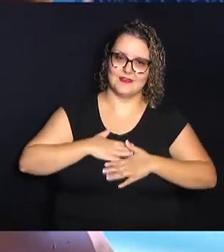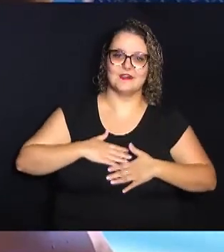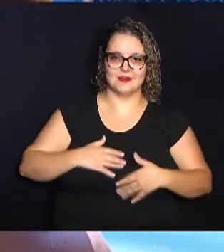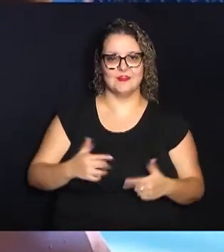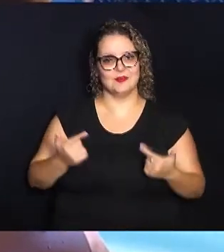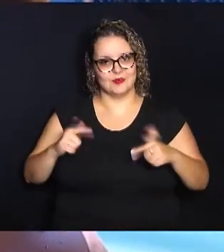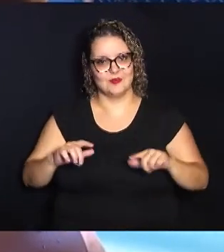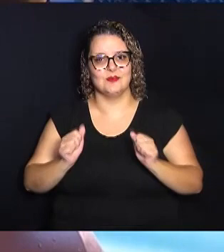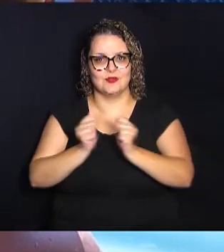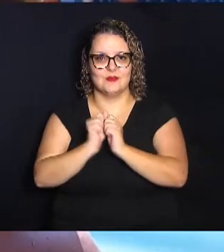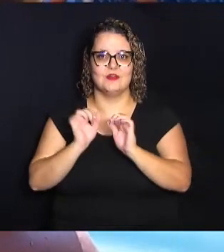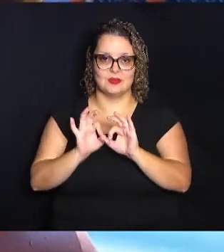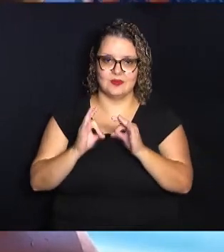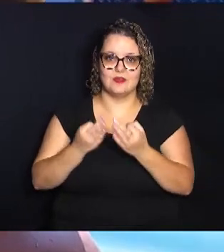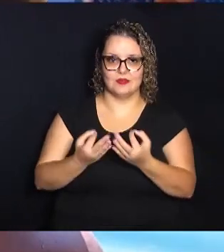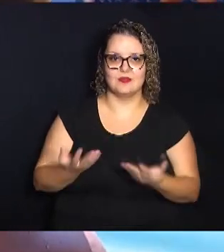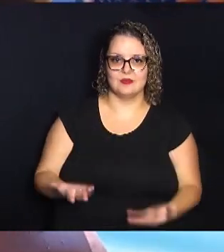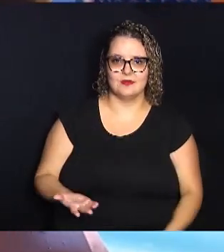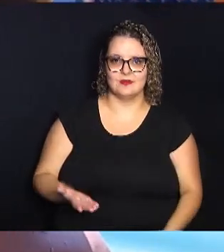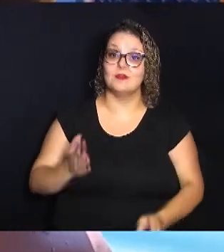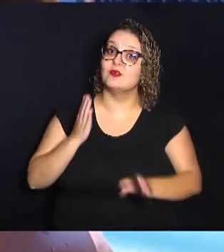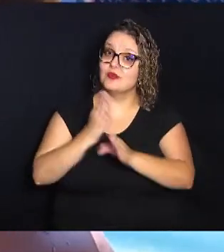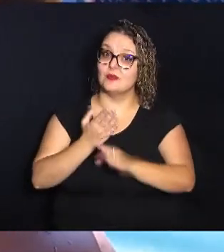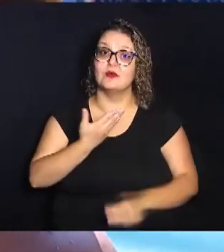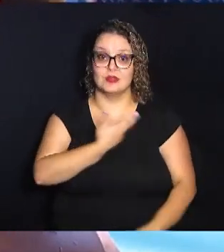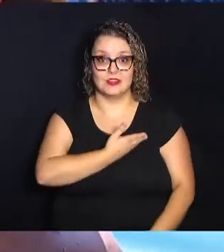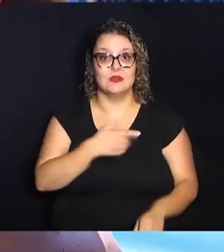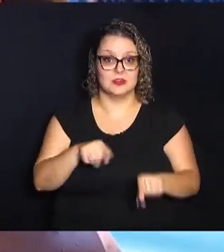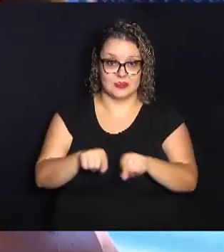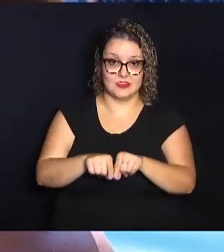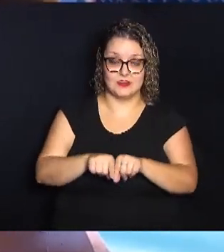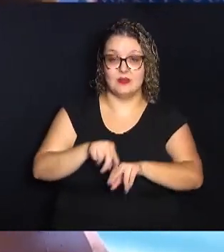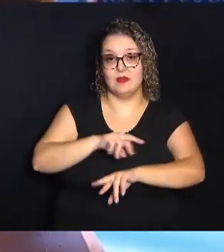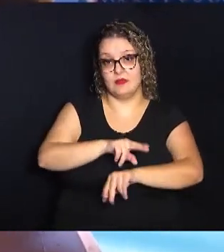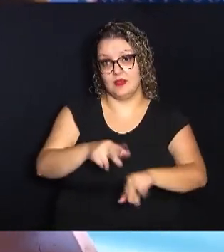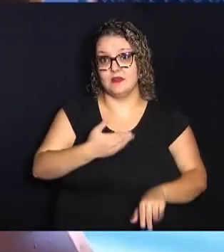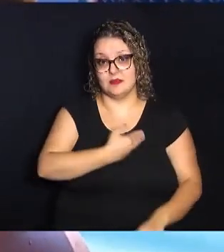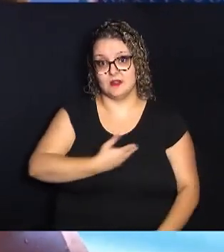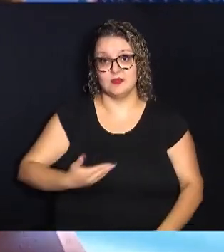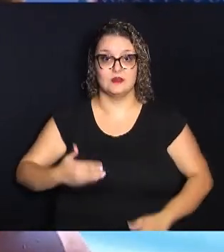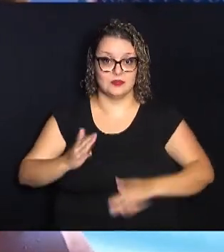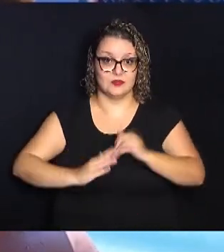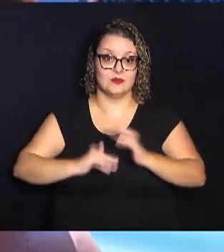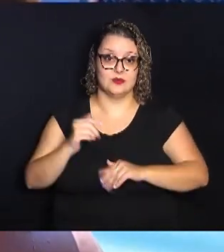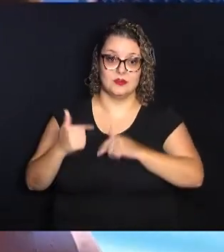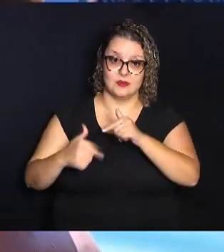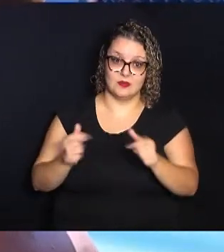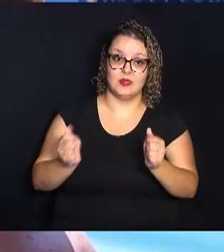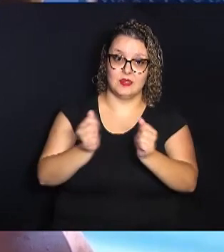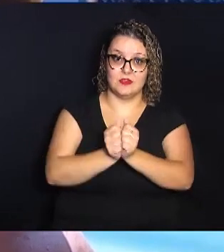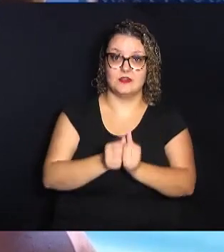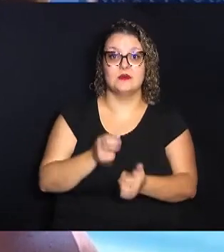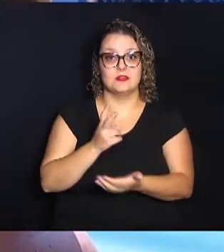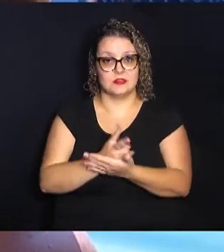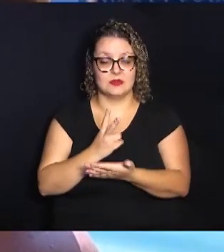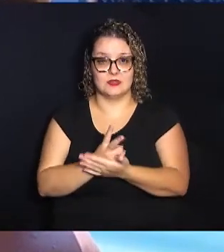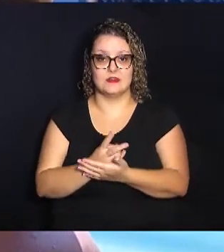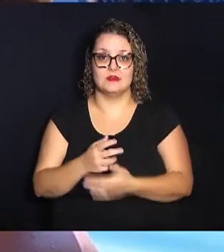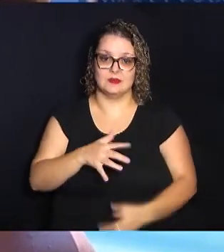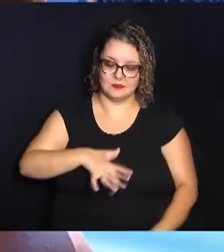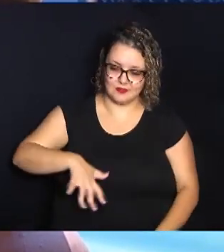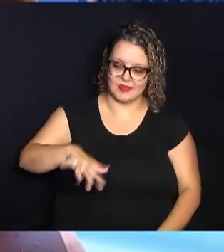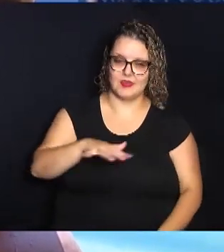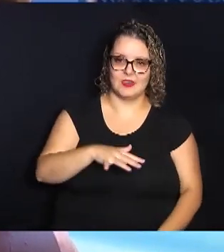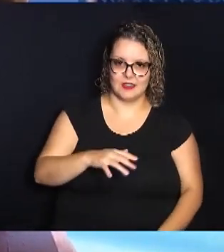você estar com a família. Encontrar amigos também, Muitos servidores, amigos nossos que trabalham junto, eles também estão por aqui.